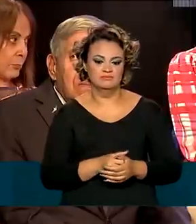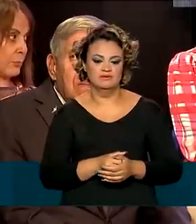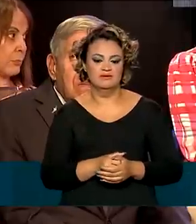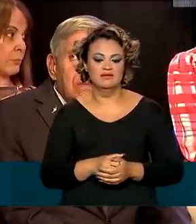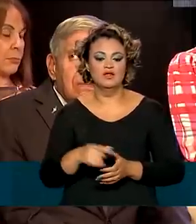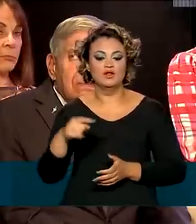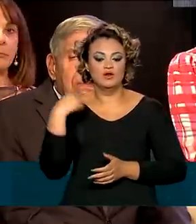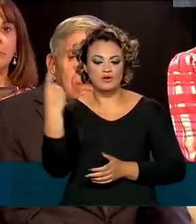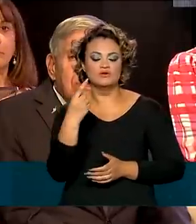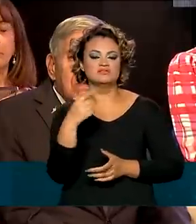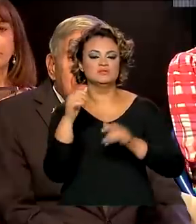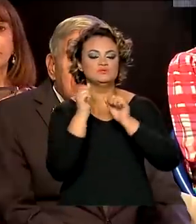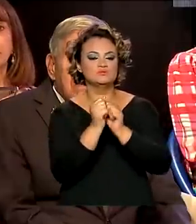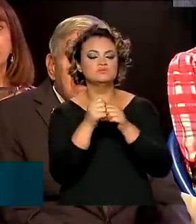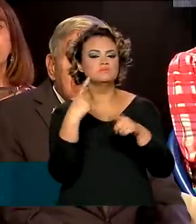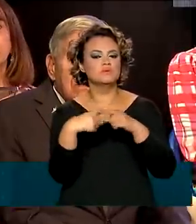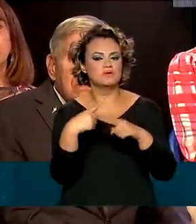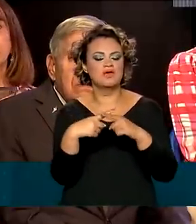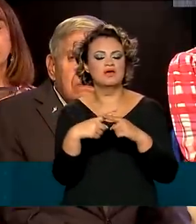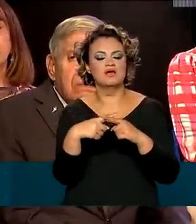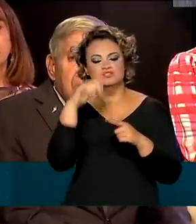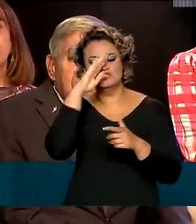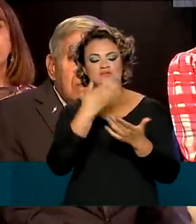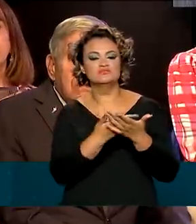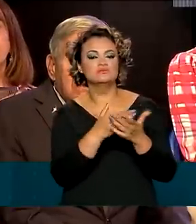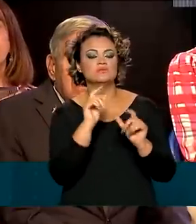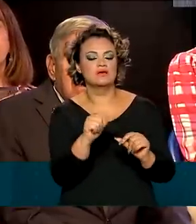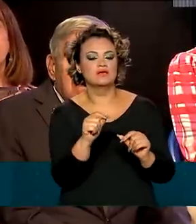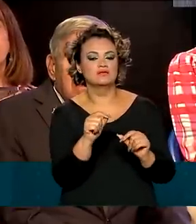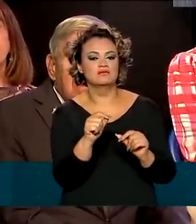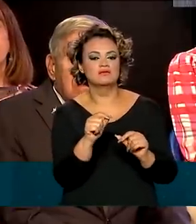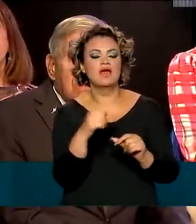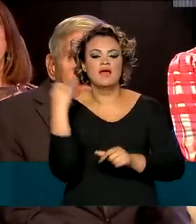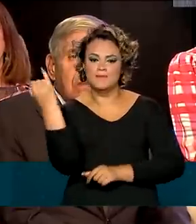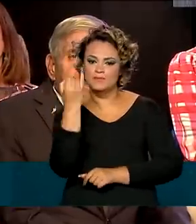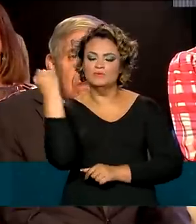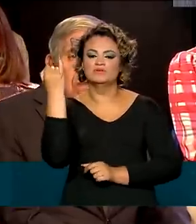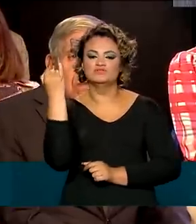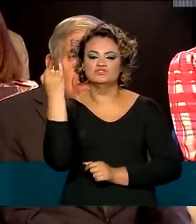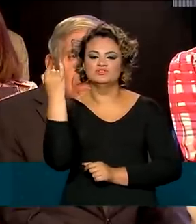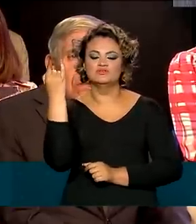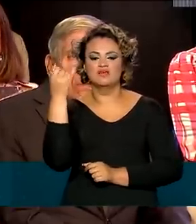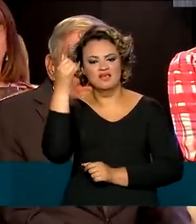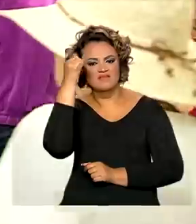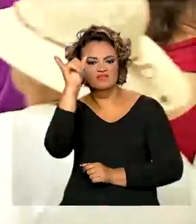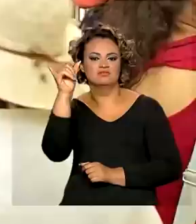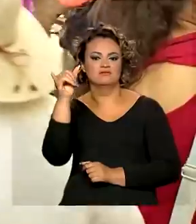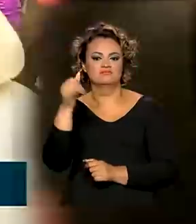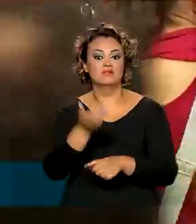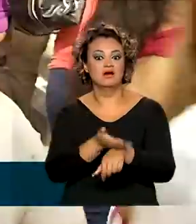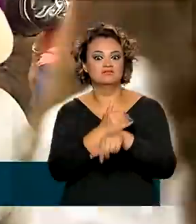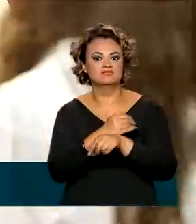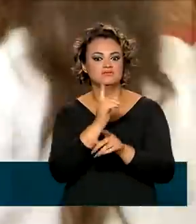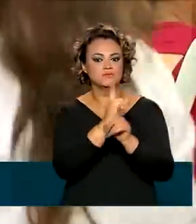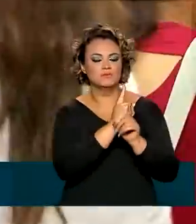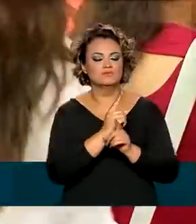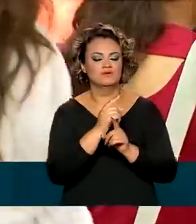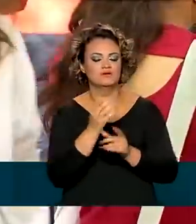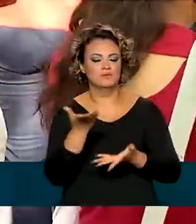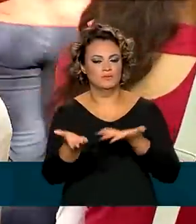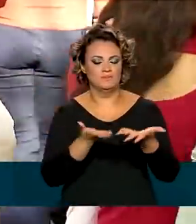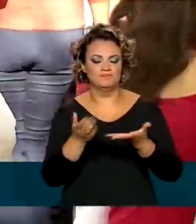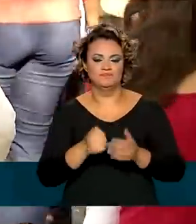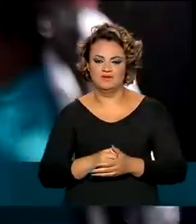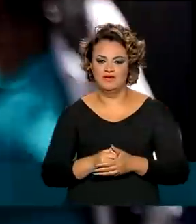Estamos aqui todos porque nós acreditamos também na importância da prevenção. O Ministério da Saúde